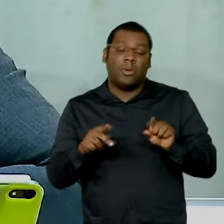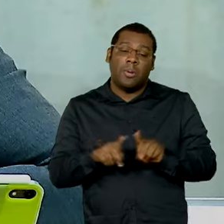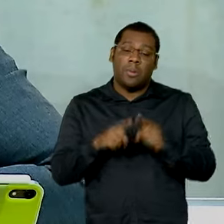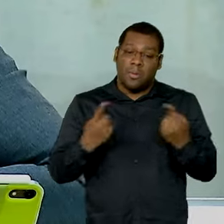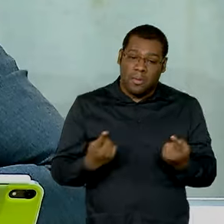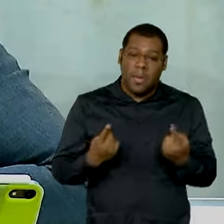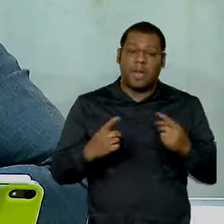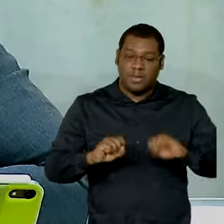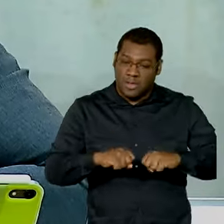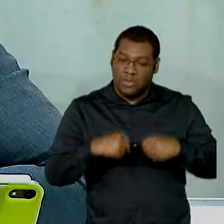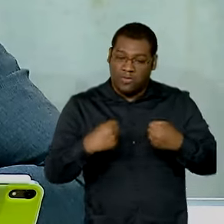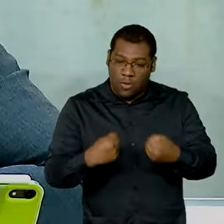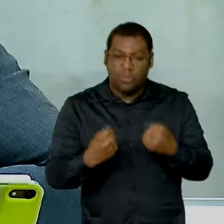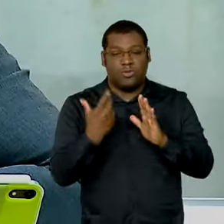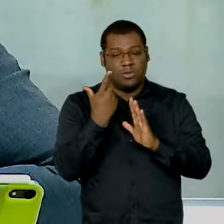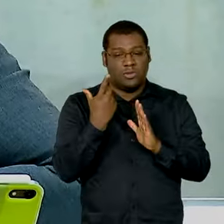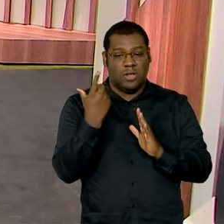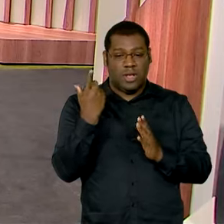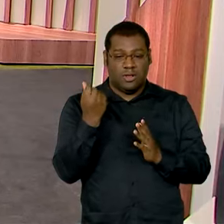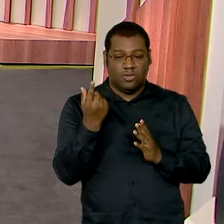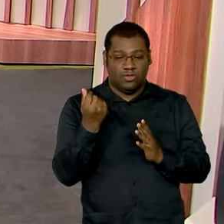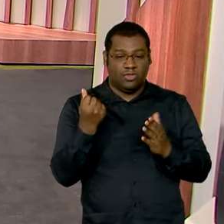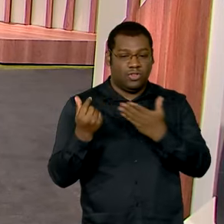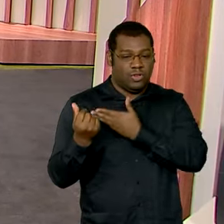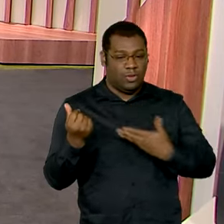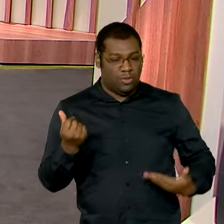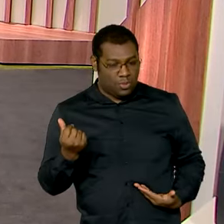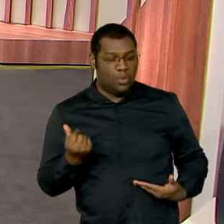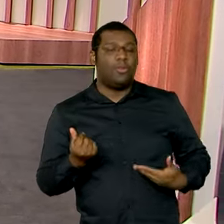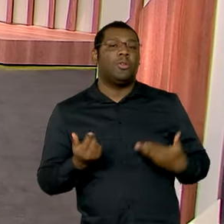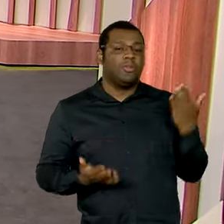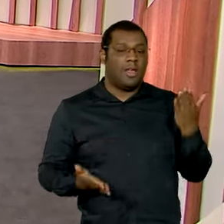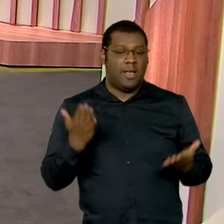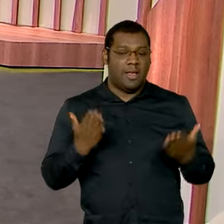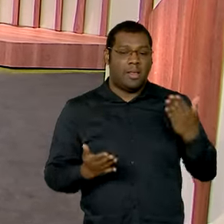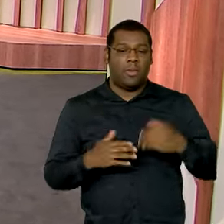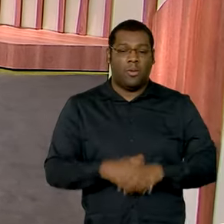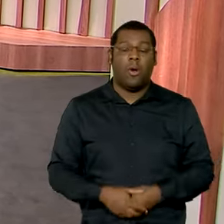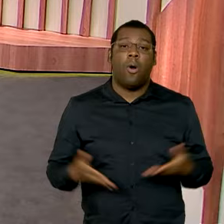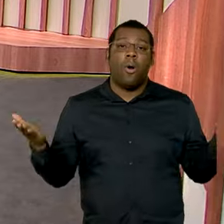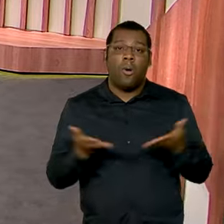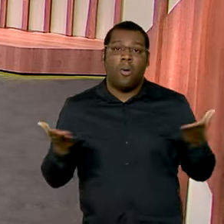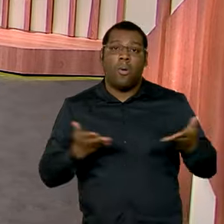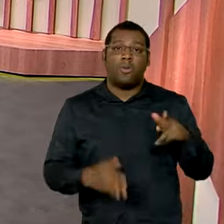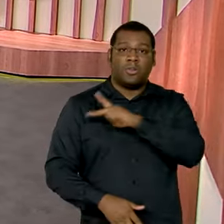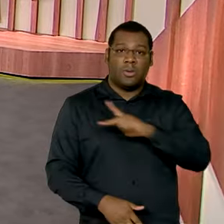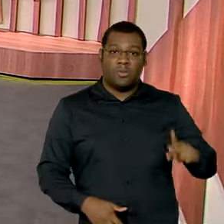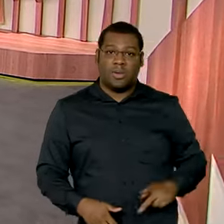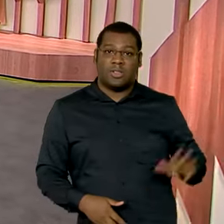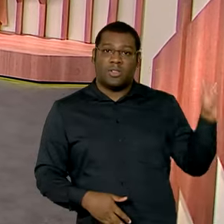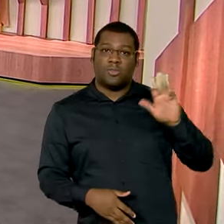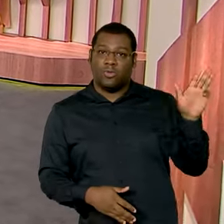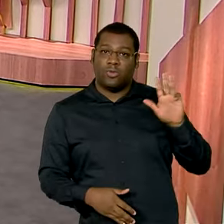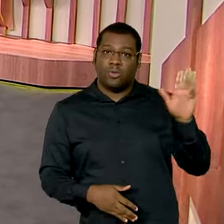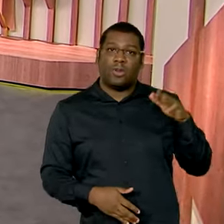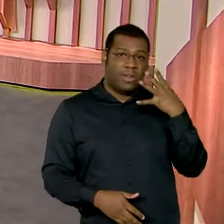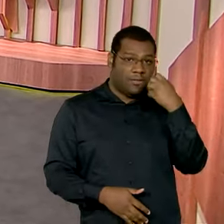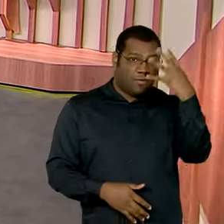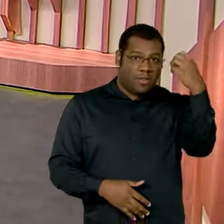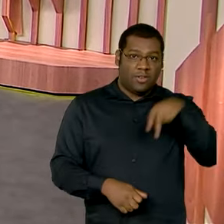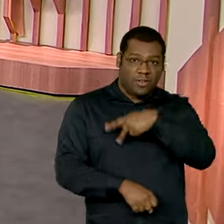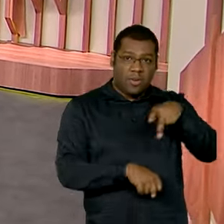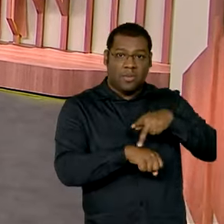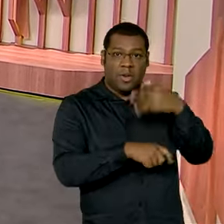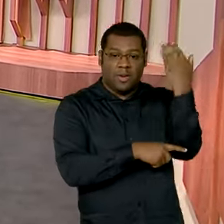o equilíbrio das contas públicas. O presidente Lula embarca hoje, no final da tarde, para a Colômbia. E nós